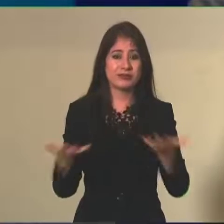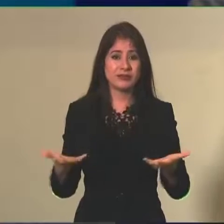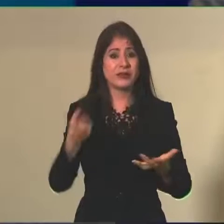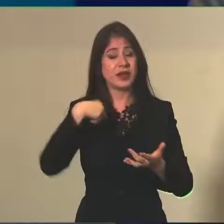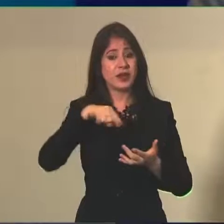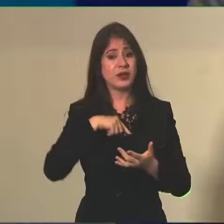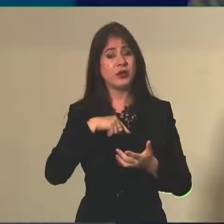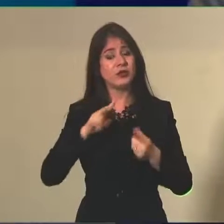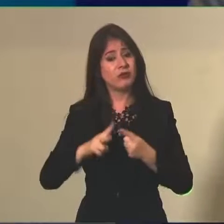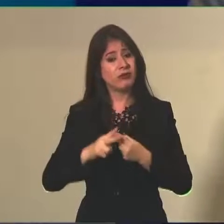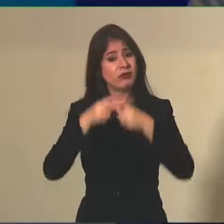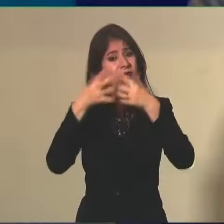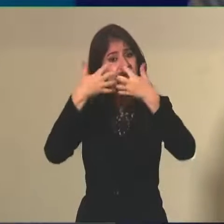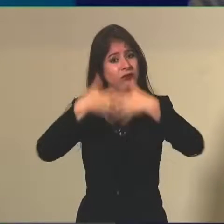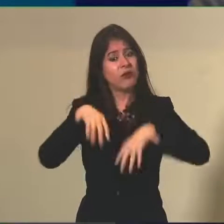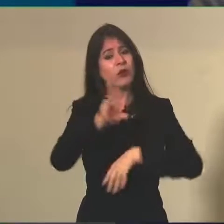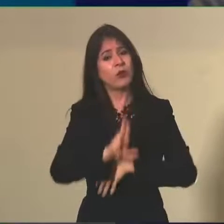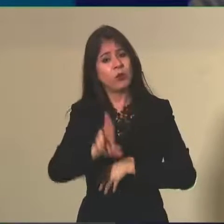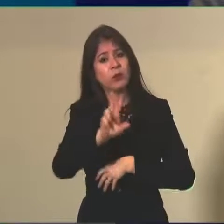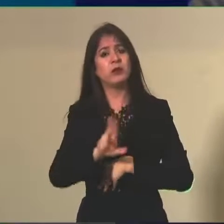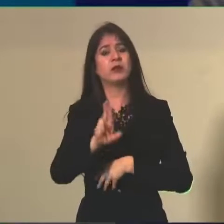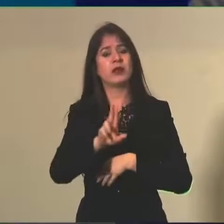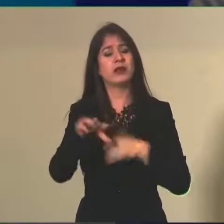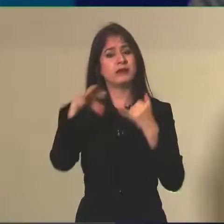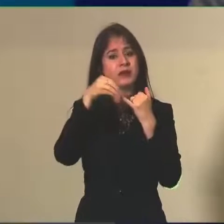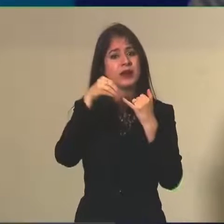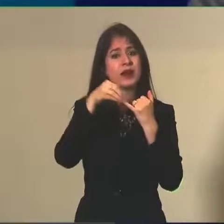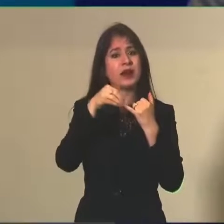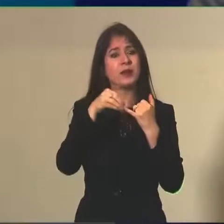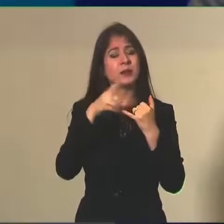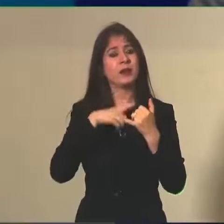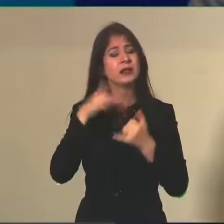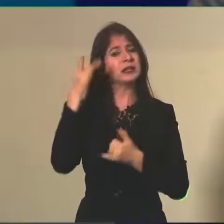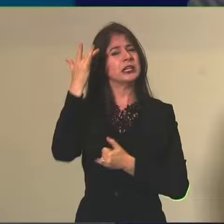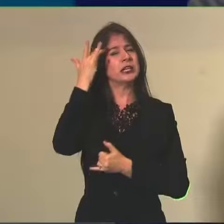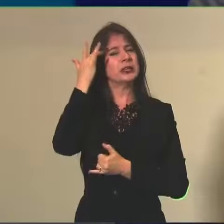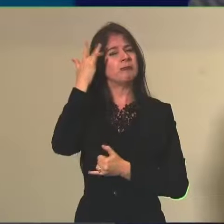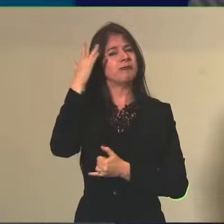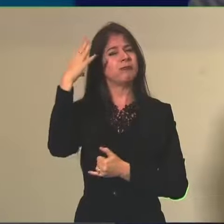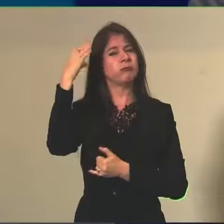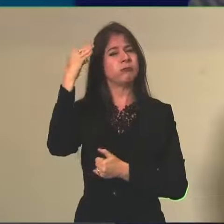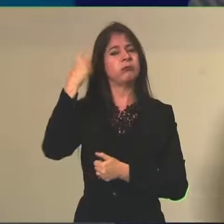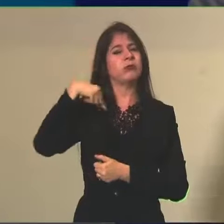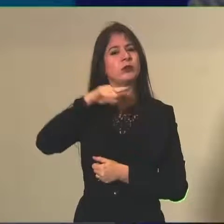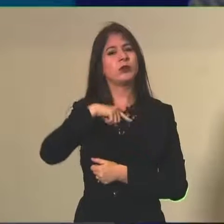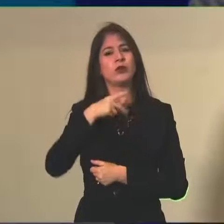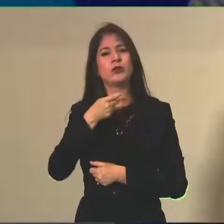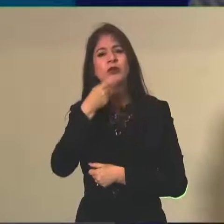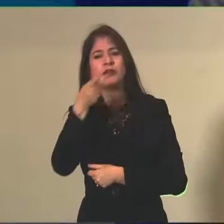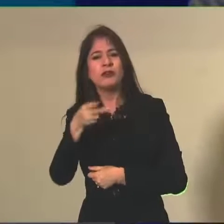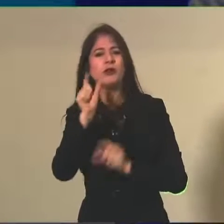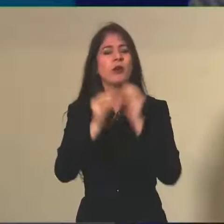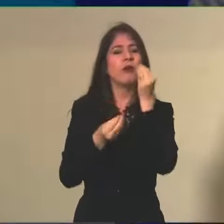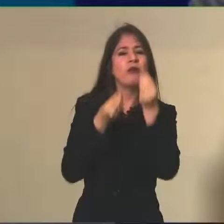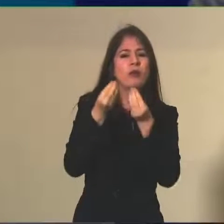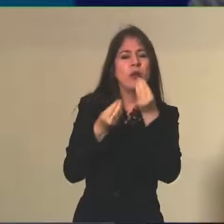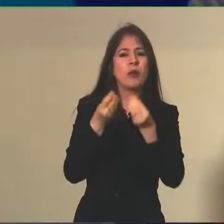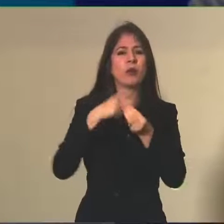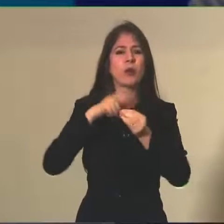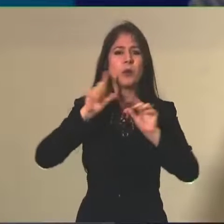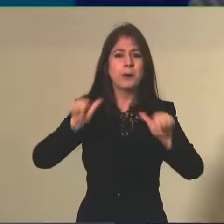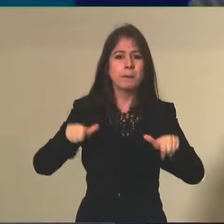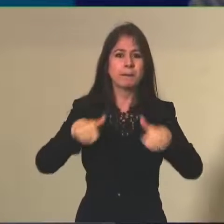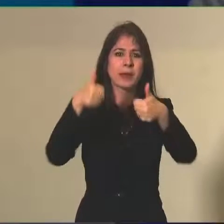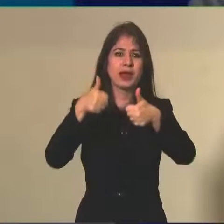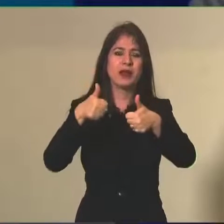que pode ser utilizada pelo INEP quando ela estiver mais madura para auxiliar no processo de correção das redações que é uma